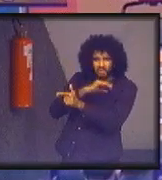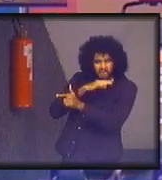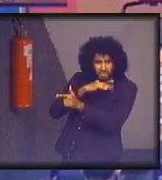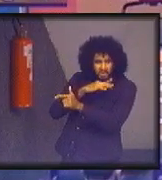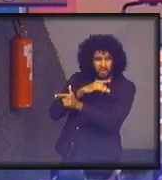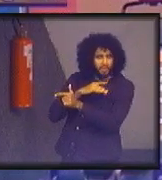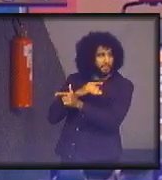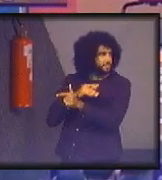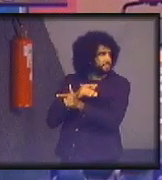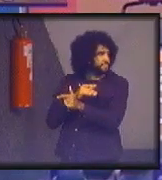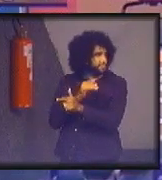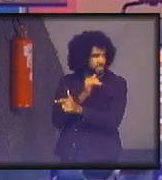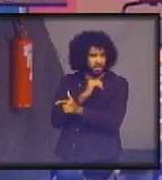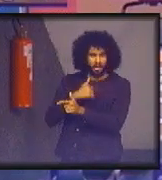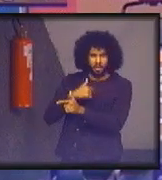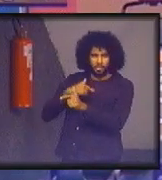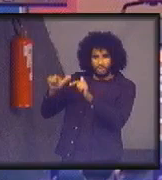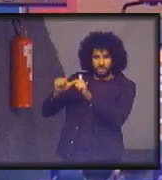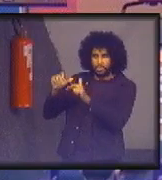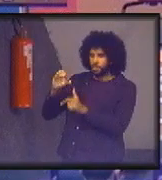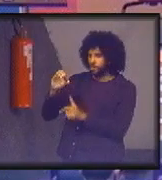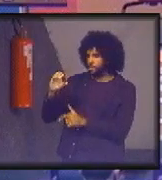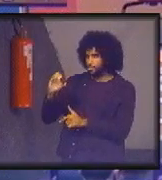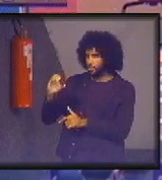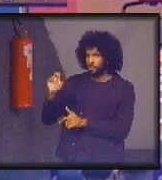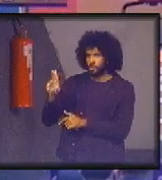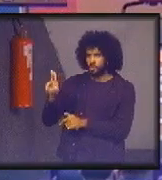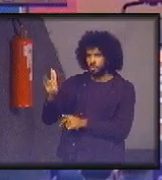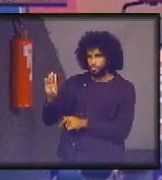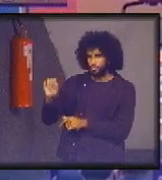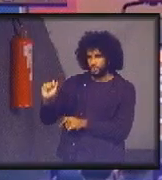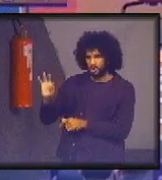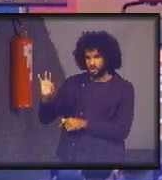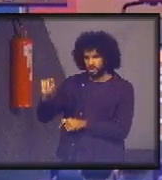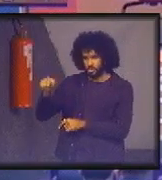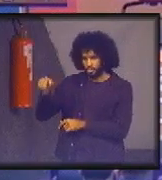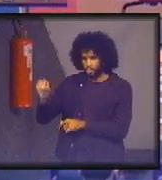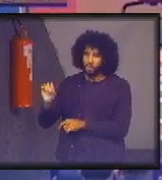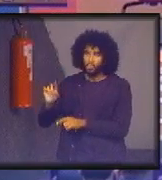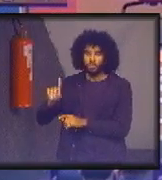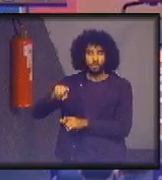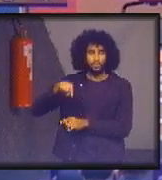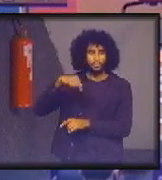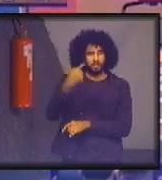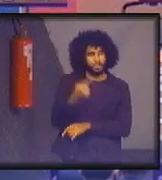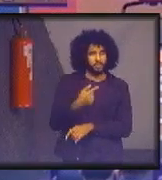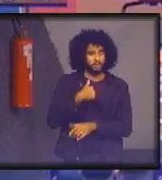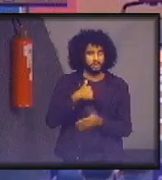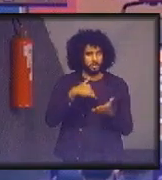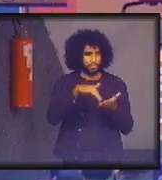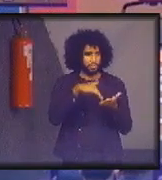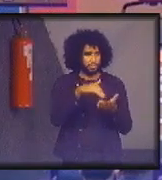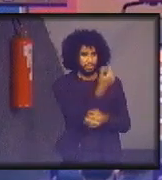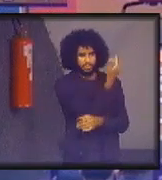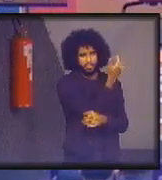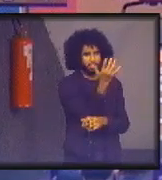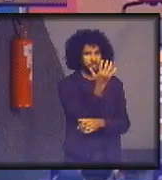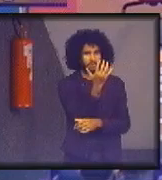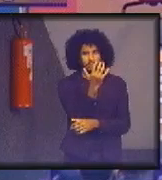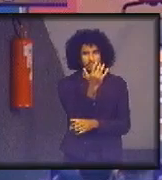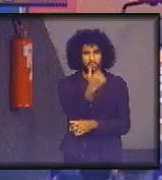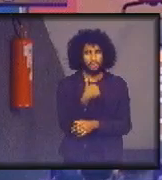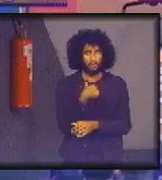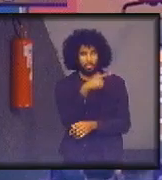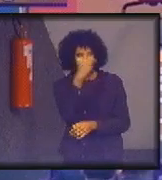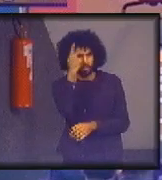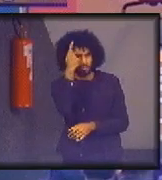quando as crianças eram anencefálicas. Depois eu tive uma atitude, eu fui secretário de meio ambiente, tomei uma medida em São